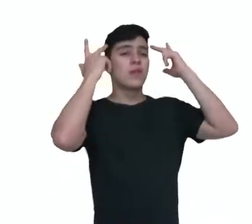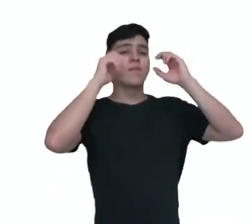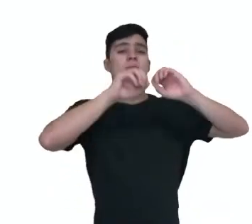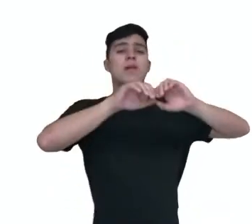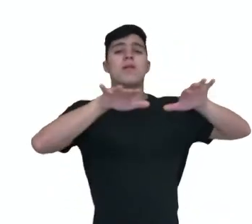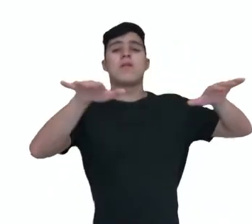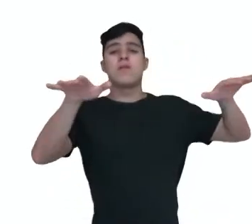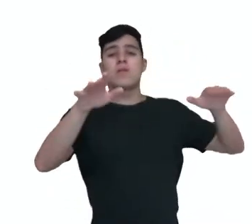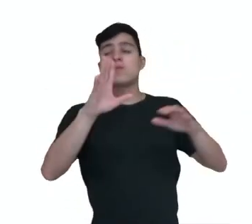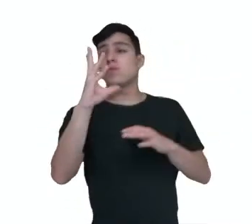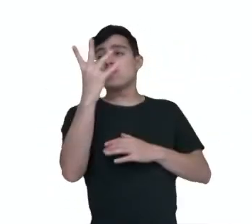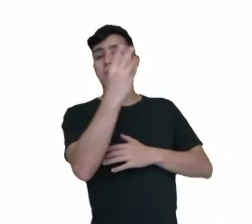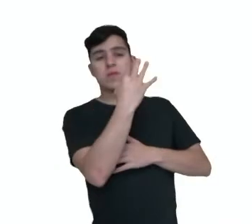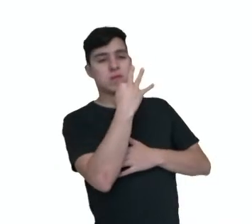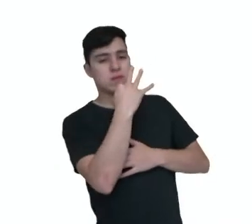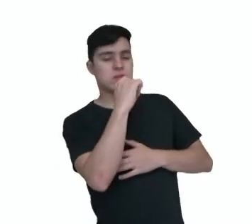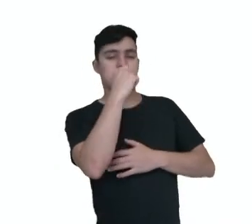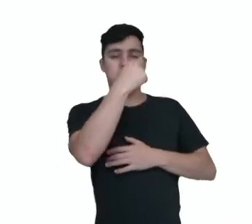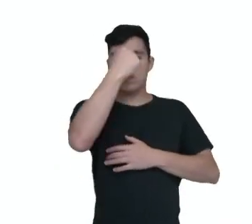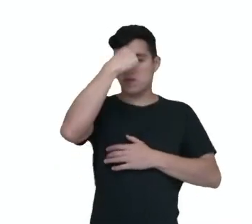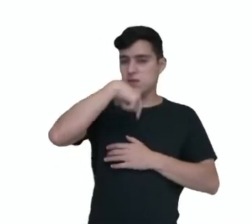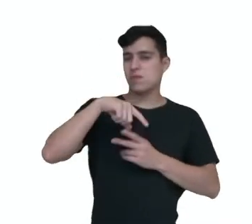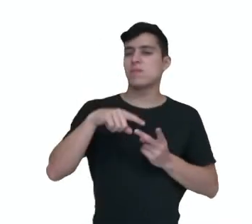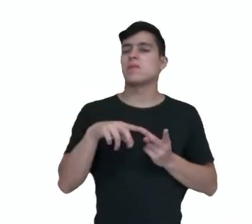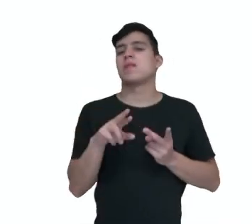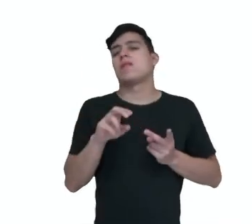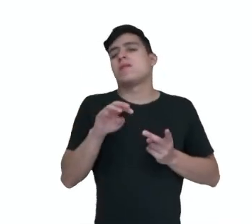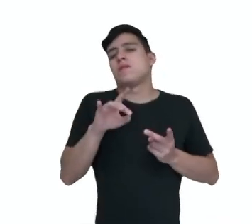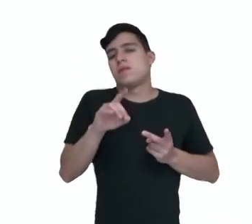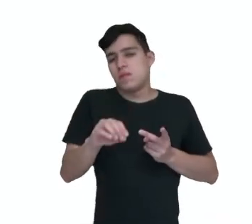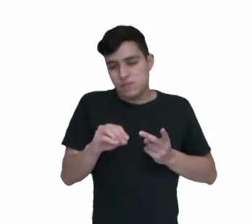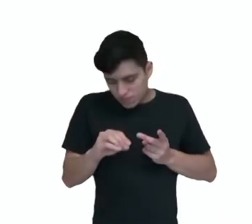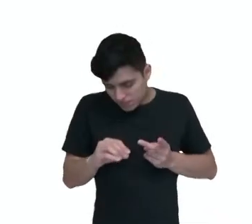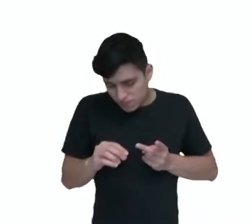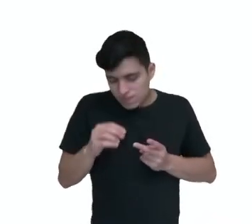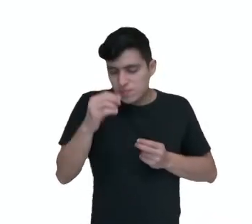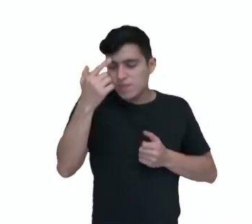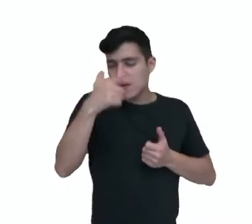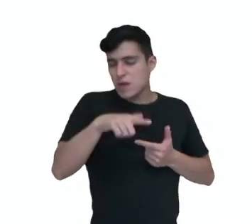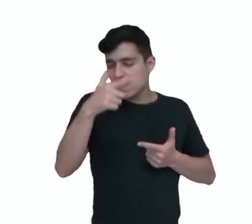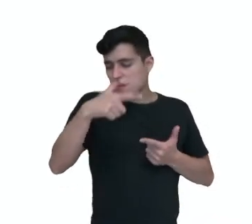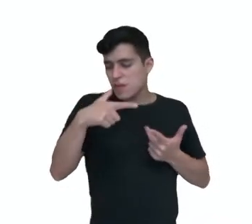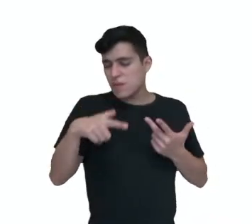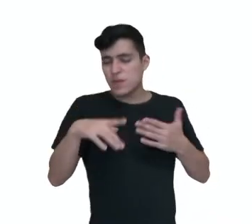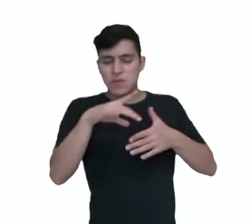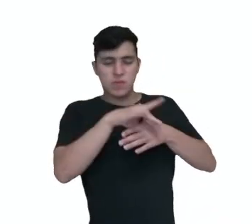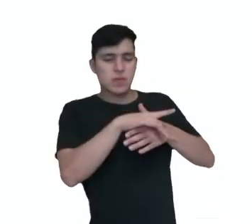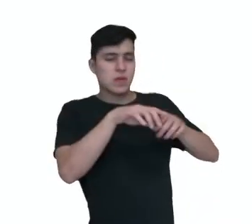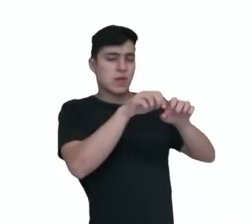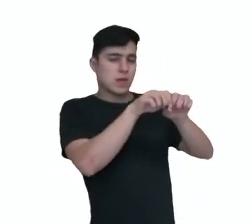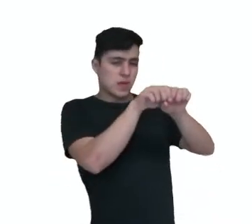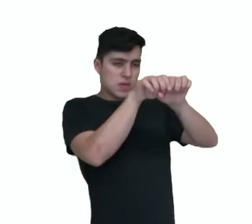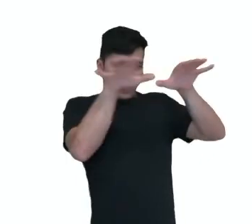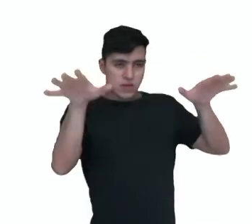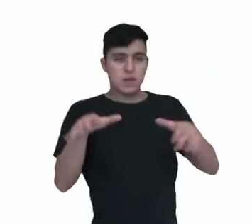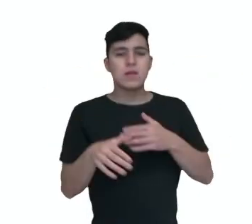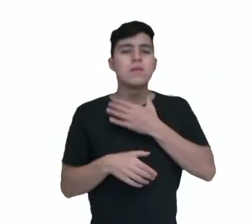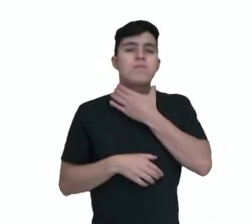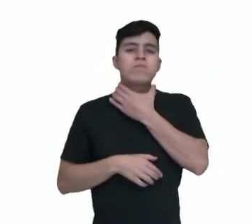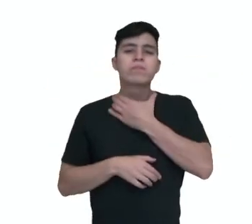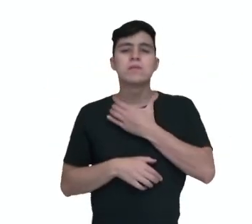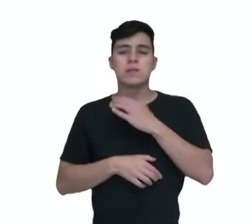são a gripe e o resfriado. Alguns exemplos de outras doenças que também podem ser transmitidas é a cachumba,